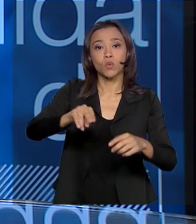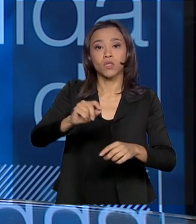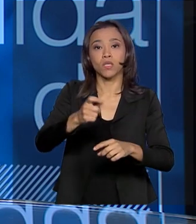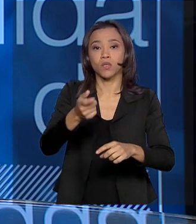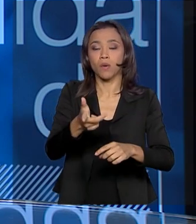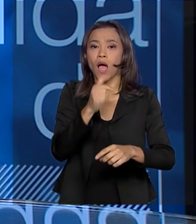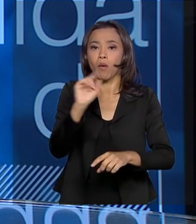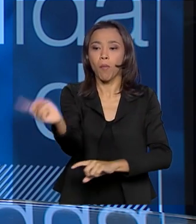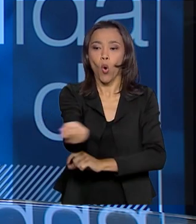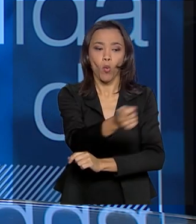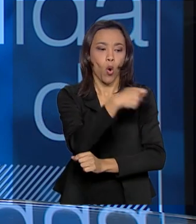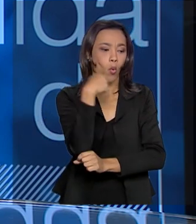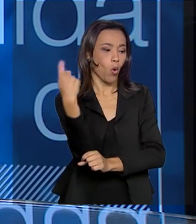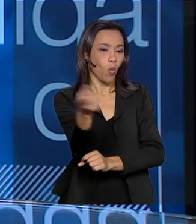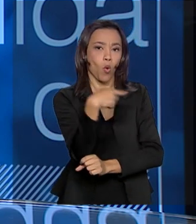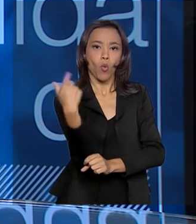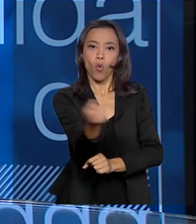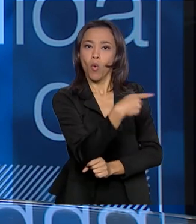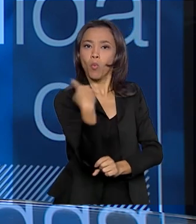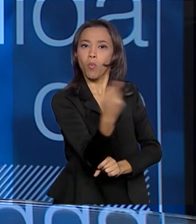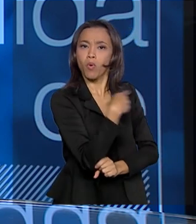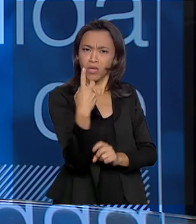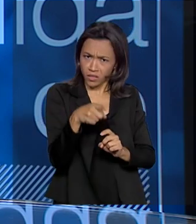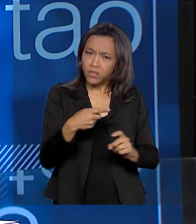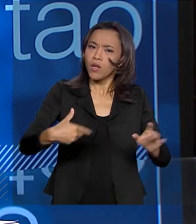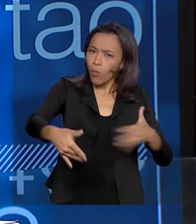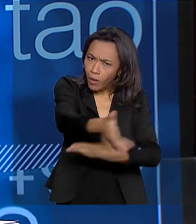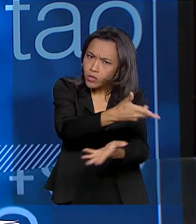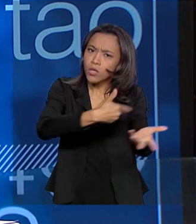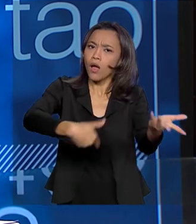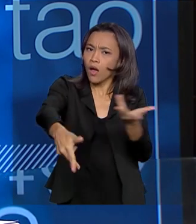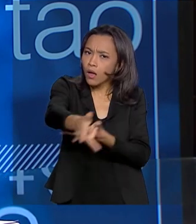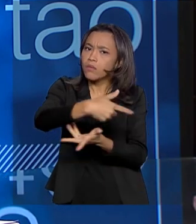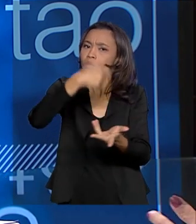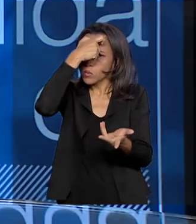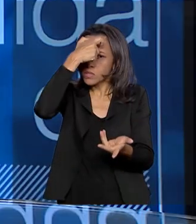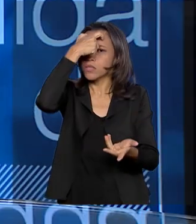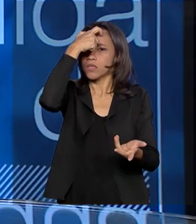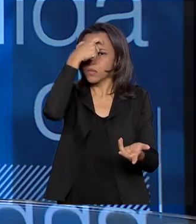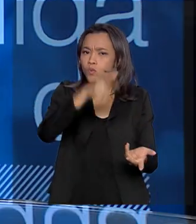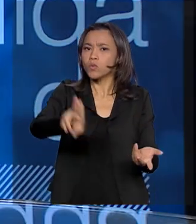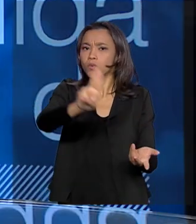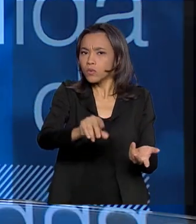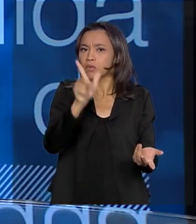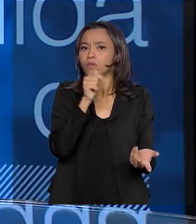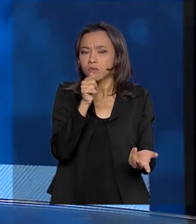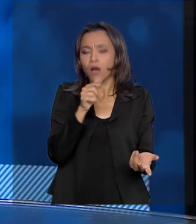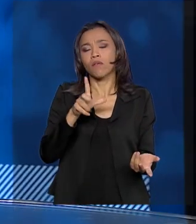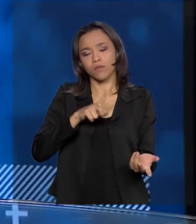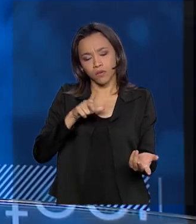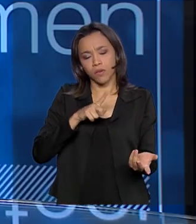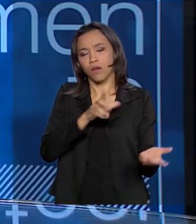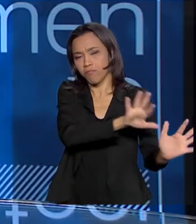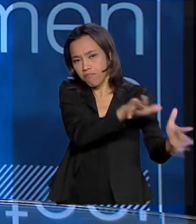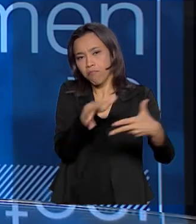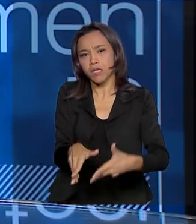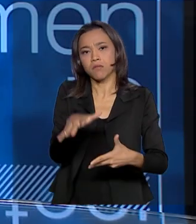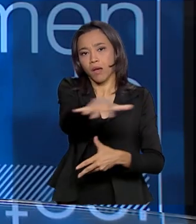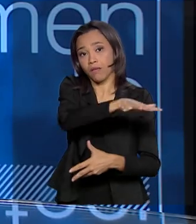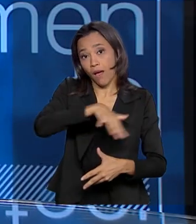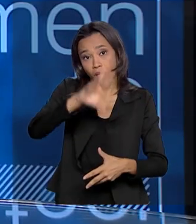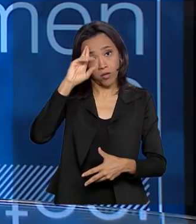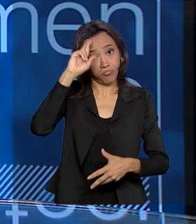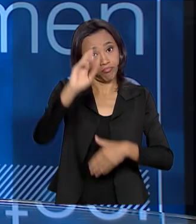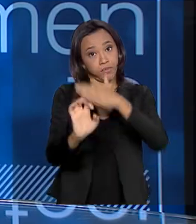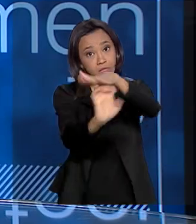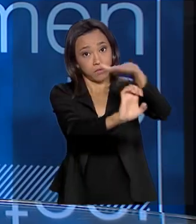Então, tudo isso vem sendo compartilhado com os diversos usuários. Essa conscientização também engloba o setor empresarial, que vem dando